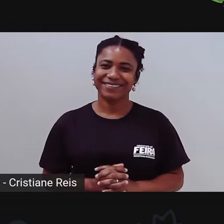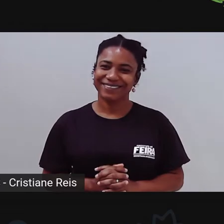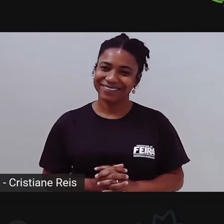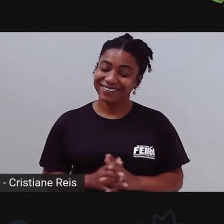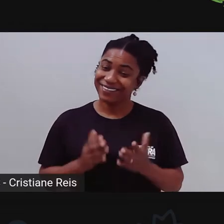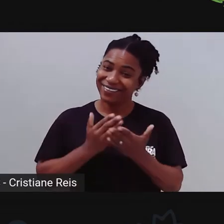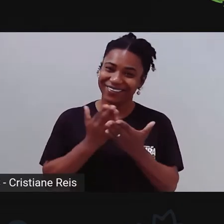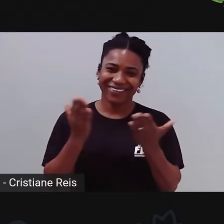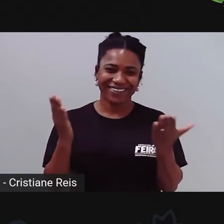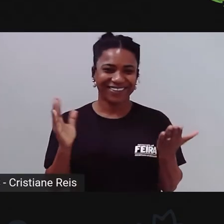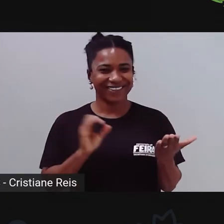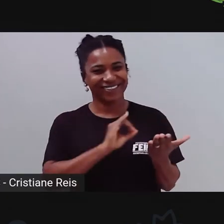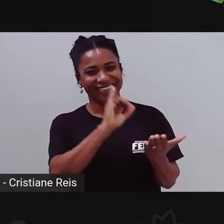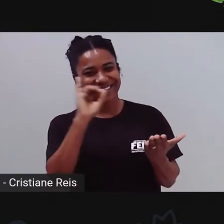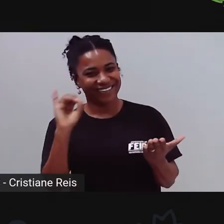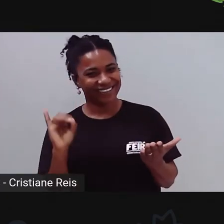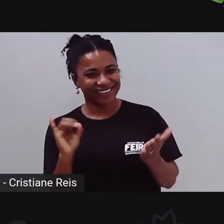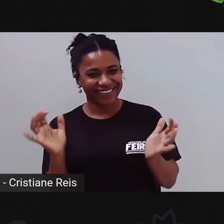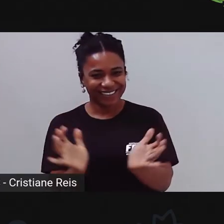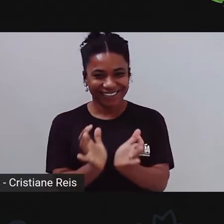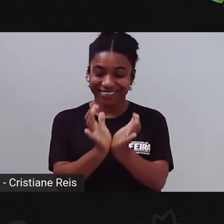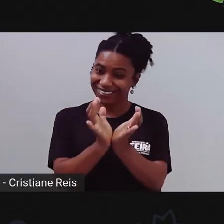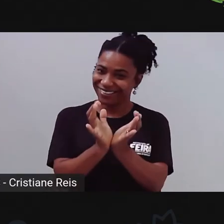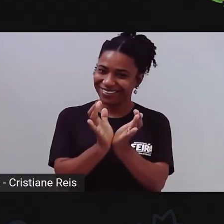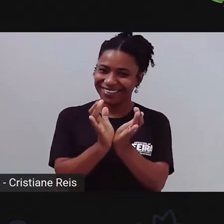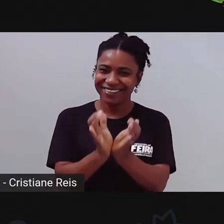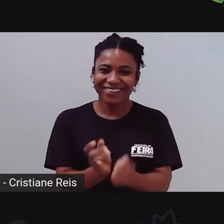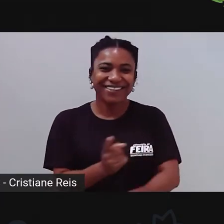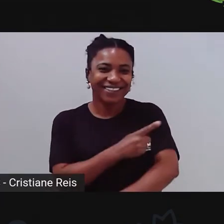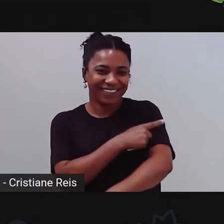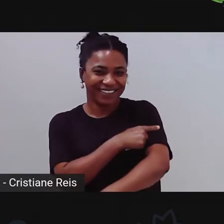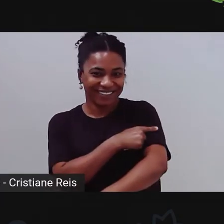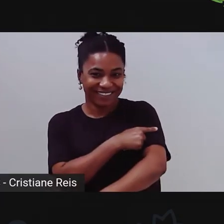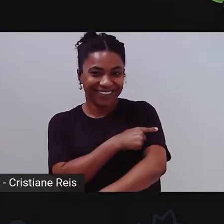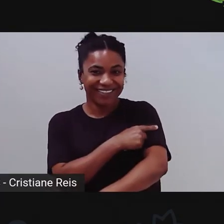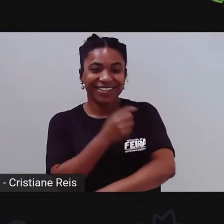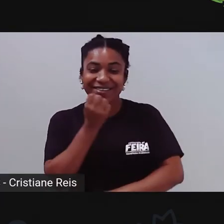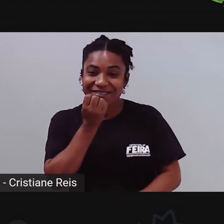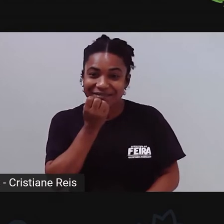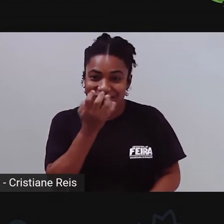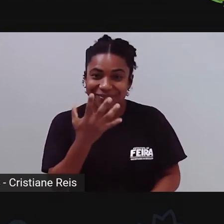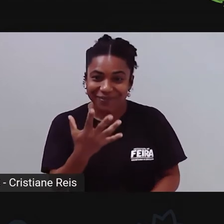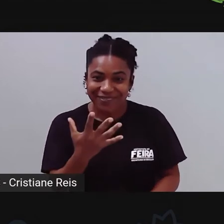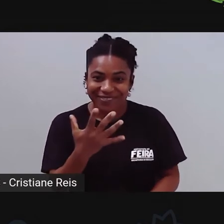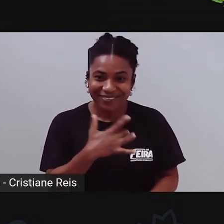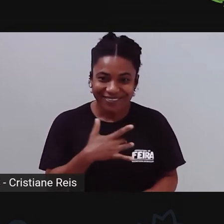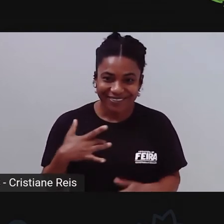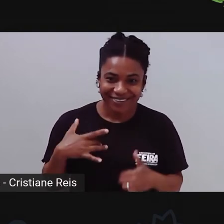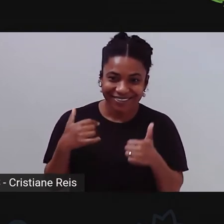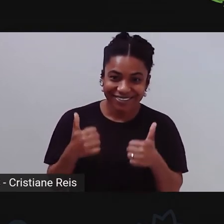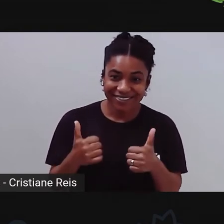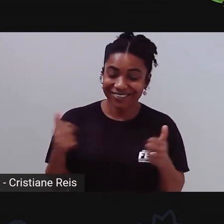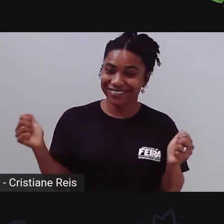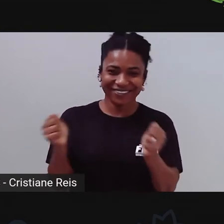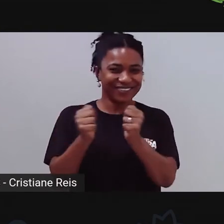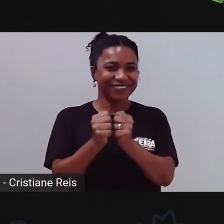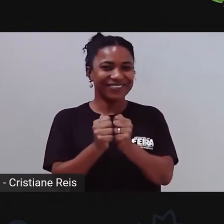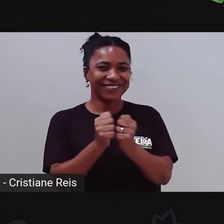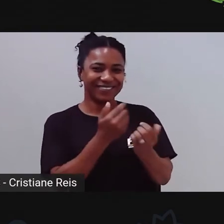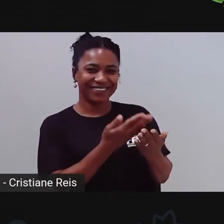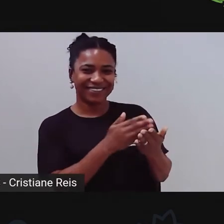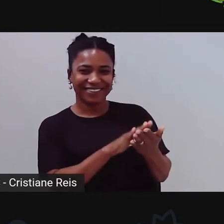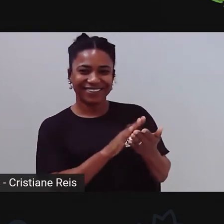Olá, primeiro ano! Como é que vocês estão? Vamos para mais uma aula. Eu estou na companhia de Cris.